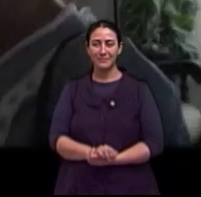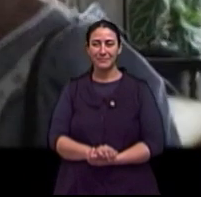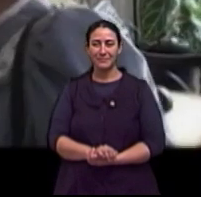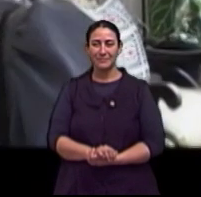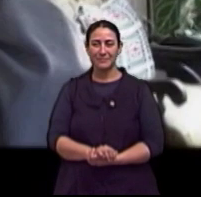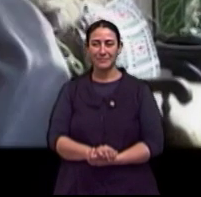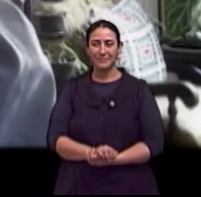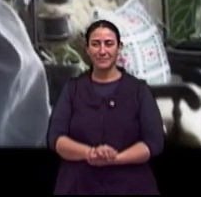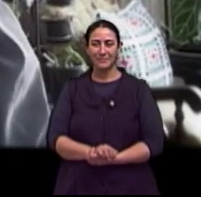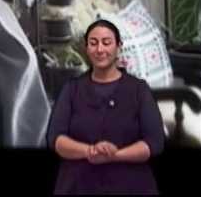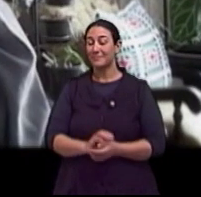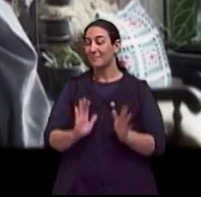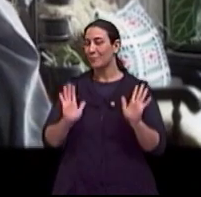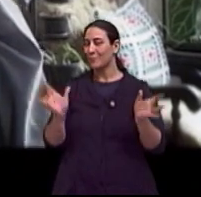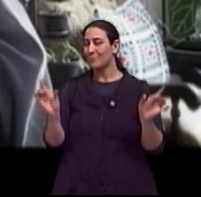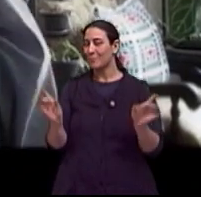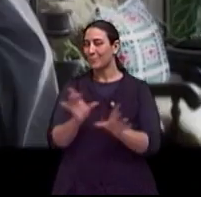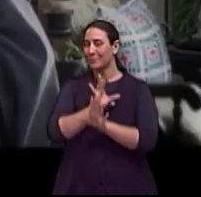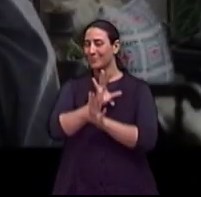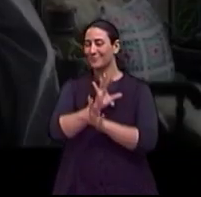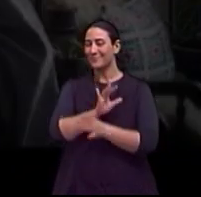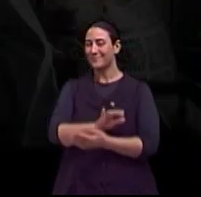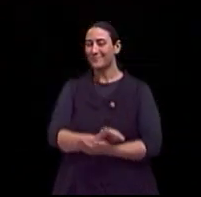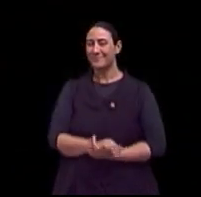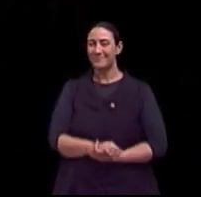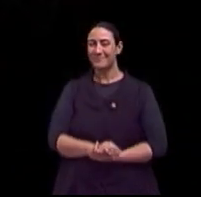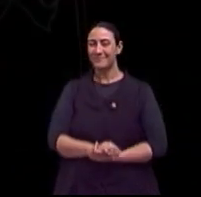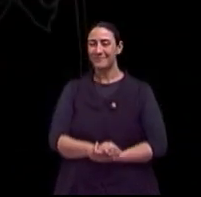Já estamos prontos